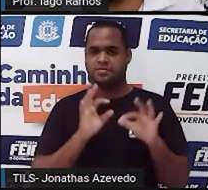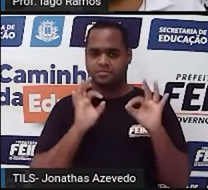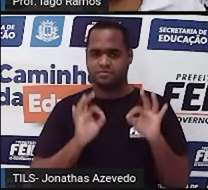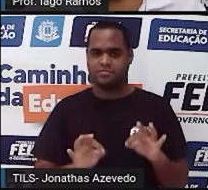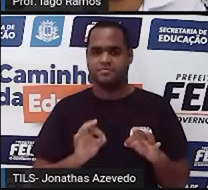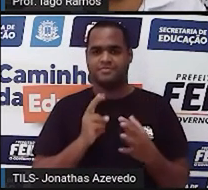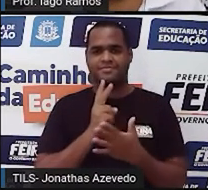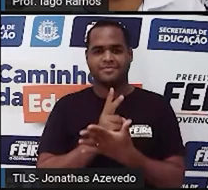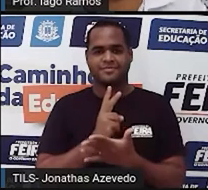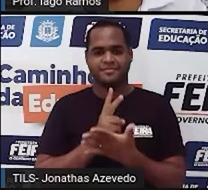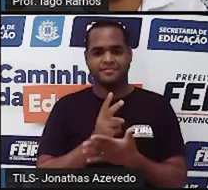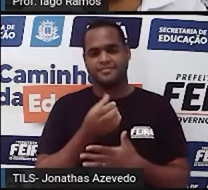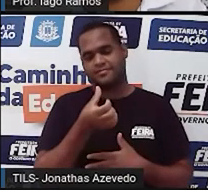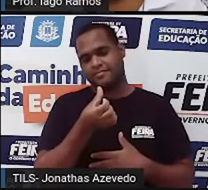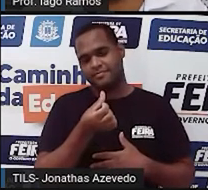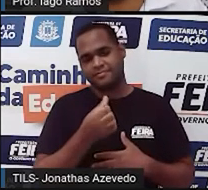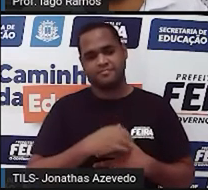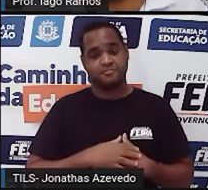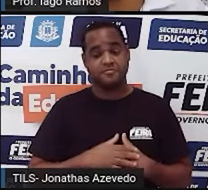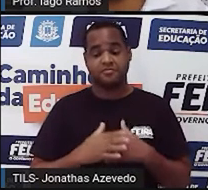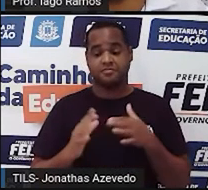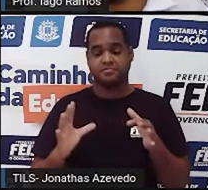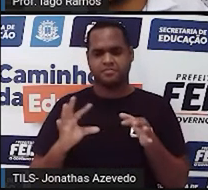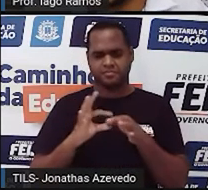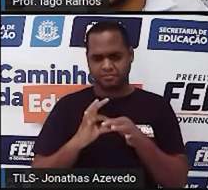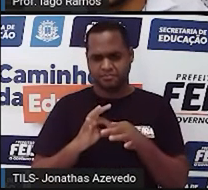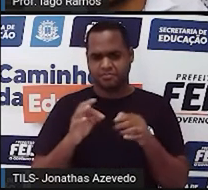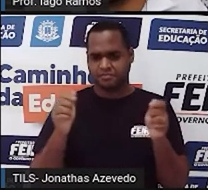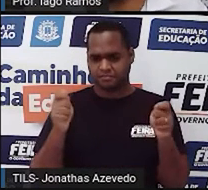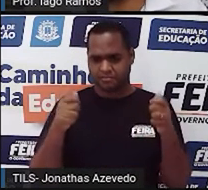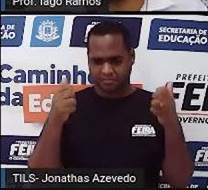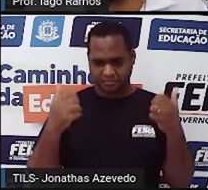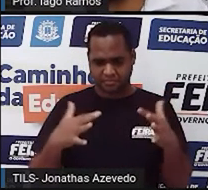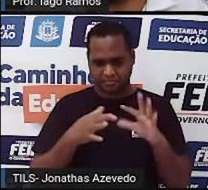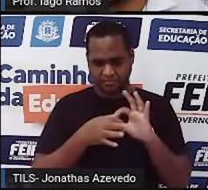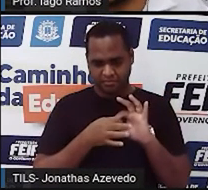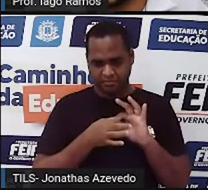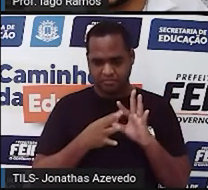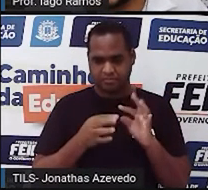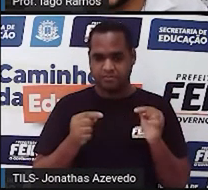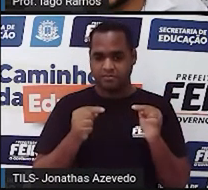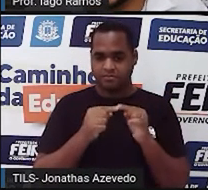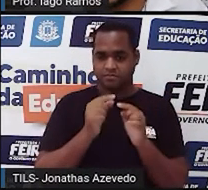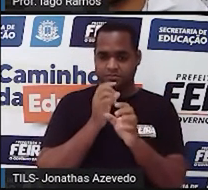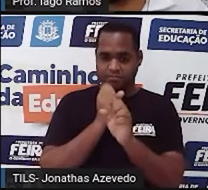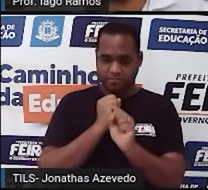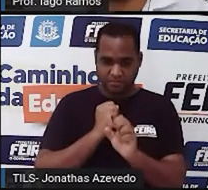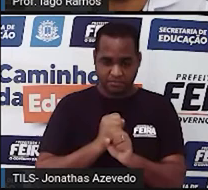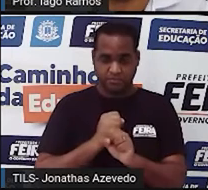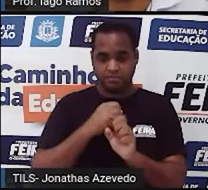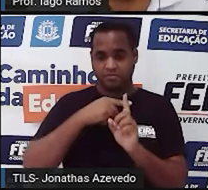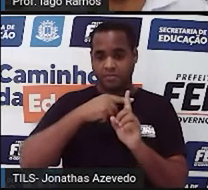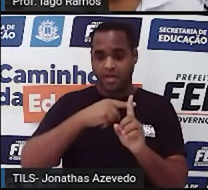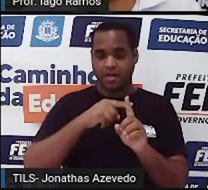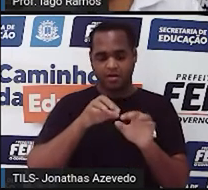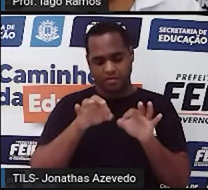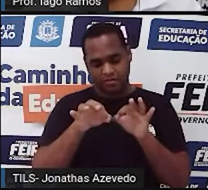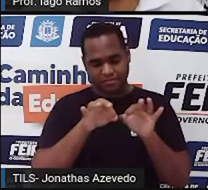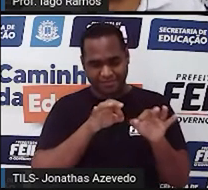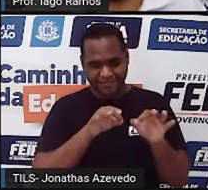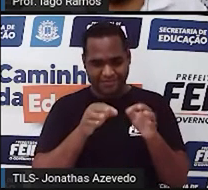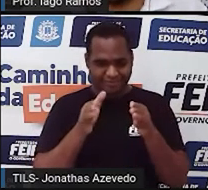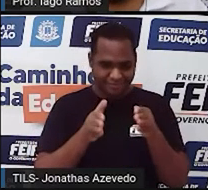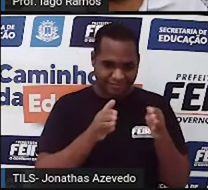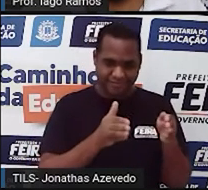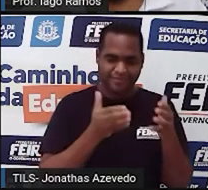associativa é a propriedade que nos dá a liberdade de a gente fazer as continhas de mais na ordem que a gente